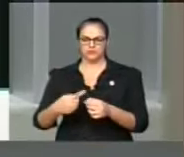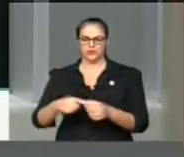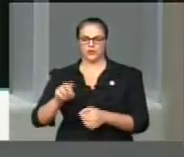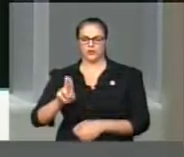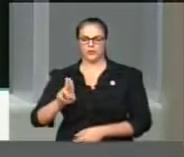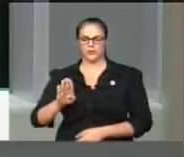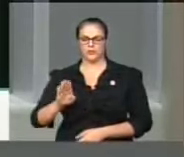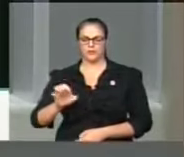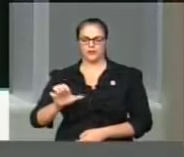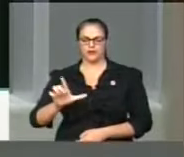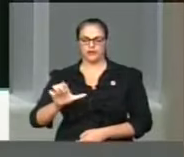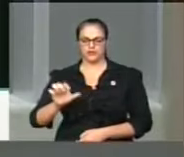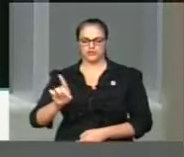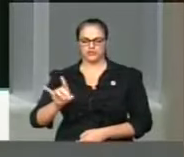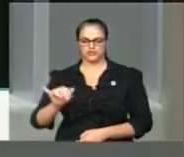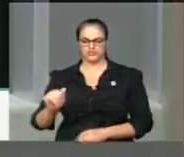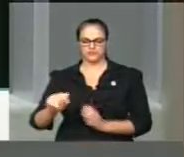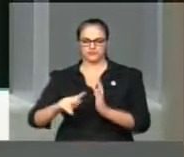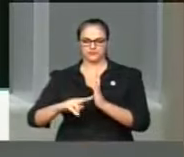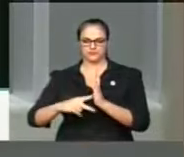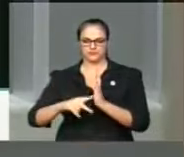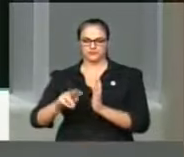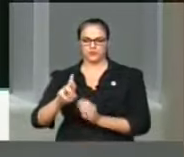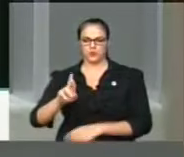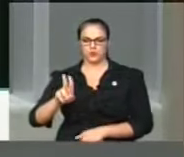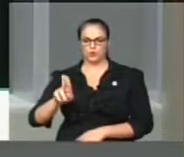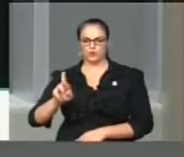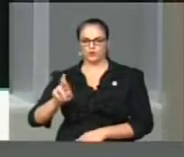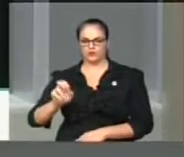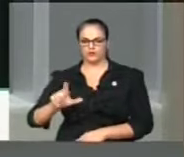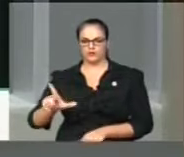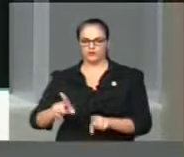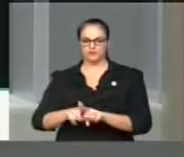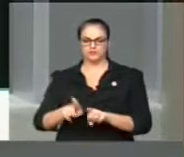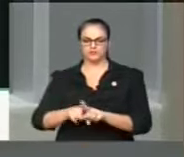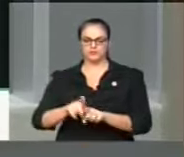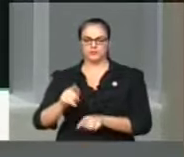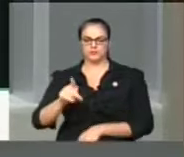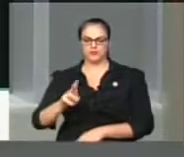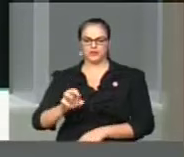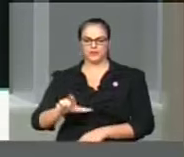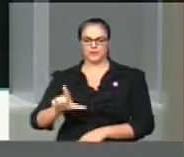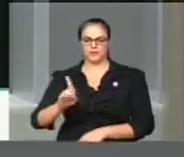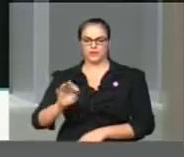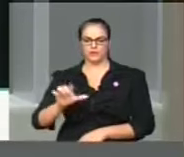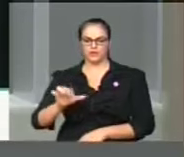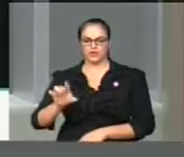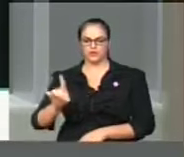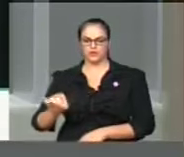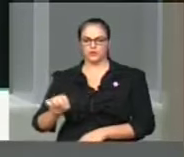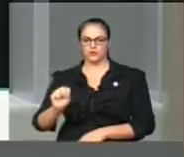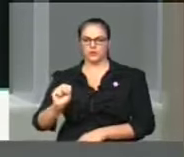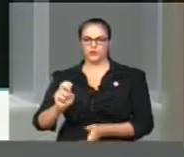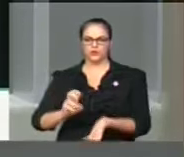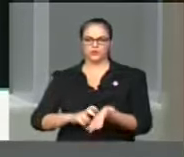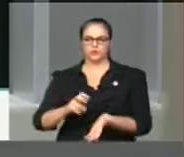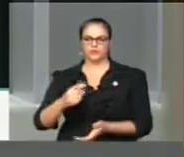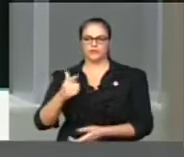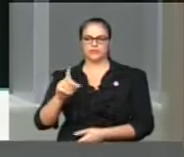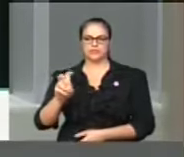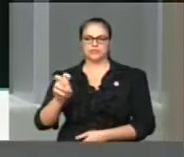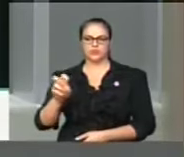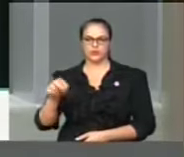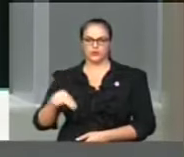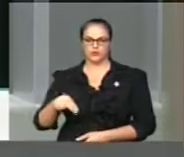que é no Sindicato Rural, e também no Parque Estadual Palfurado, às 8 horas da manhã, no dia 25 de novembro.